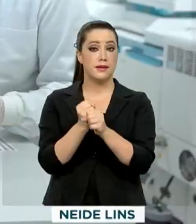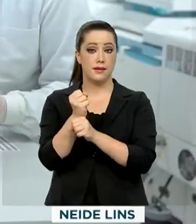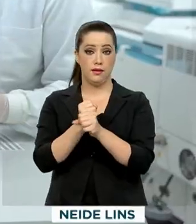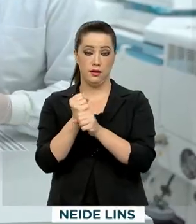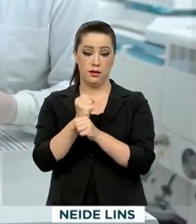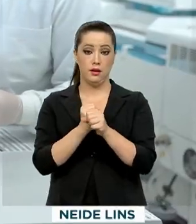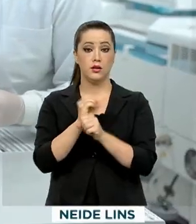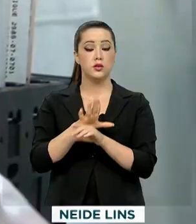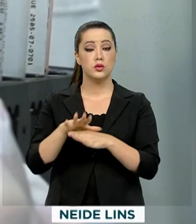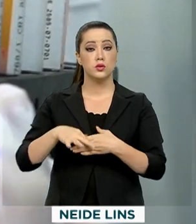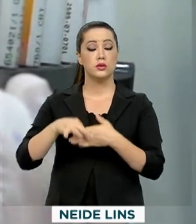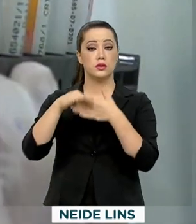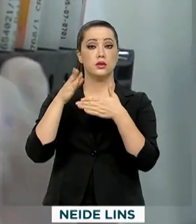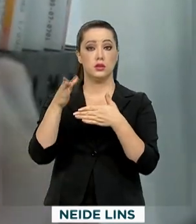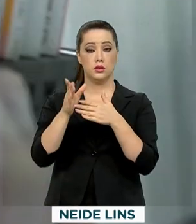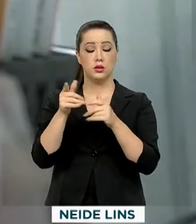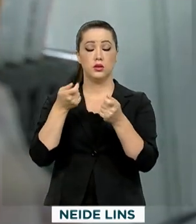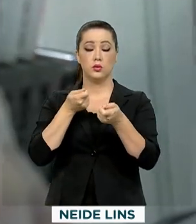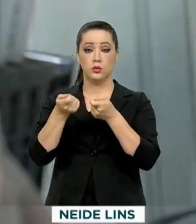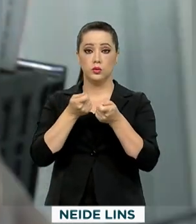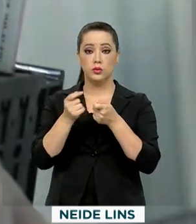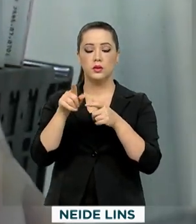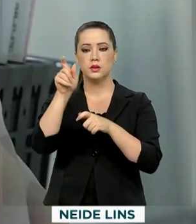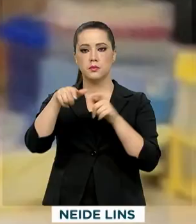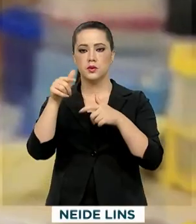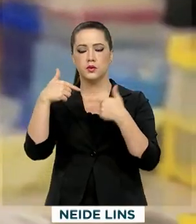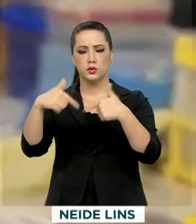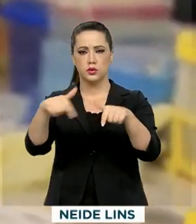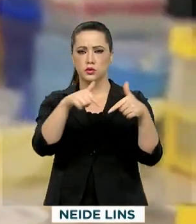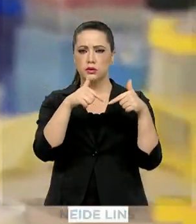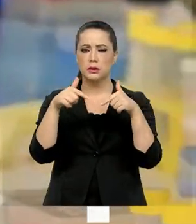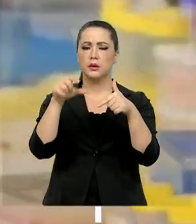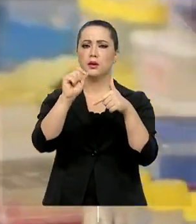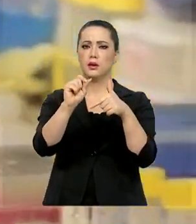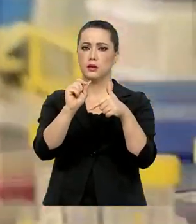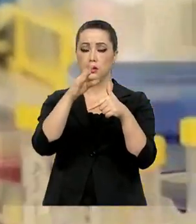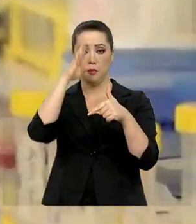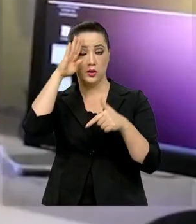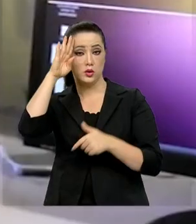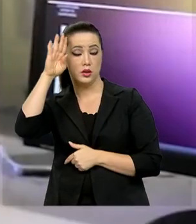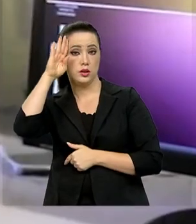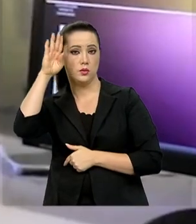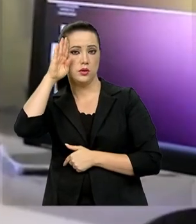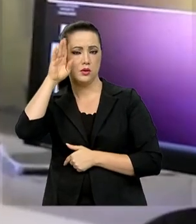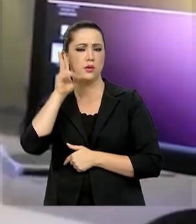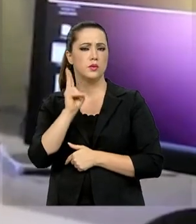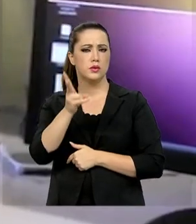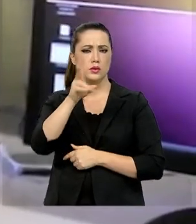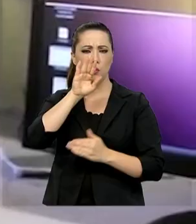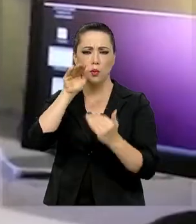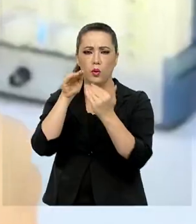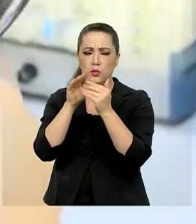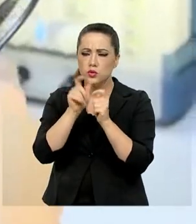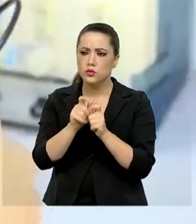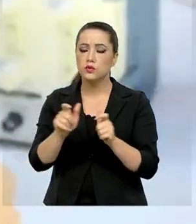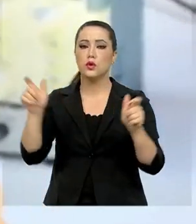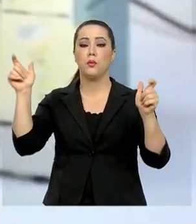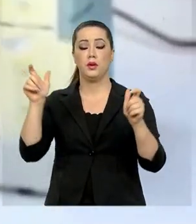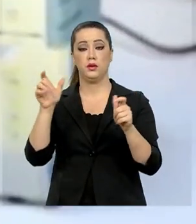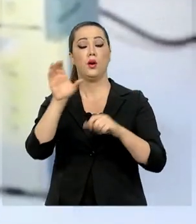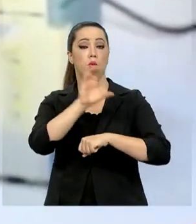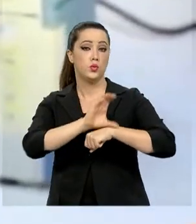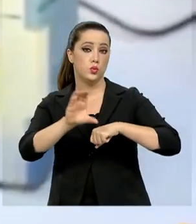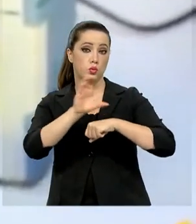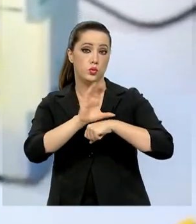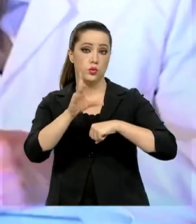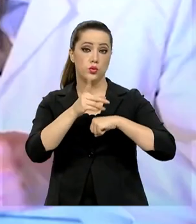Pessoal de Nível Superior atua na avaliação, promoção e expansão dos cursos de mestrado e doutorado em todo o país.